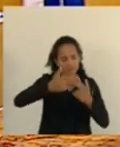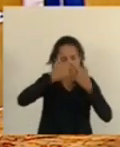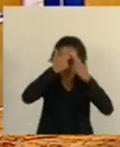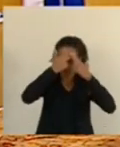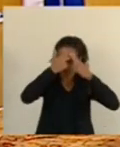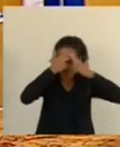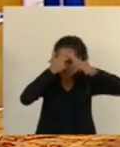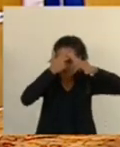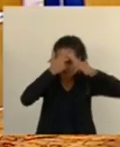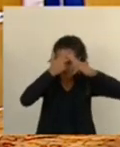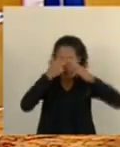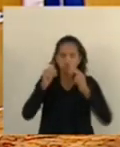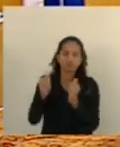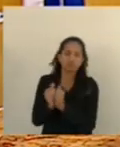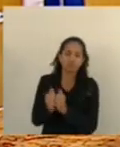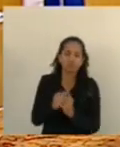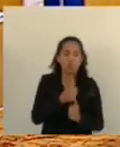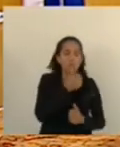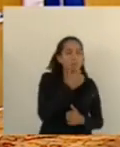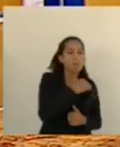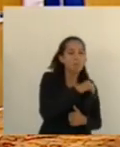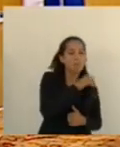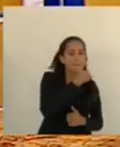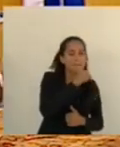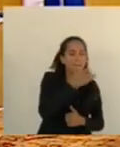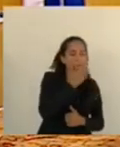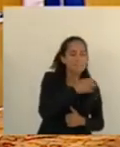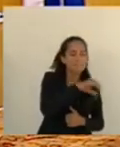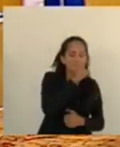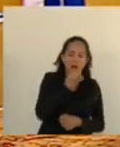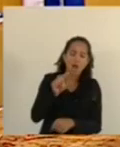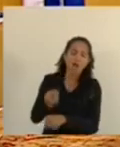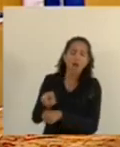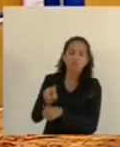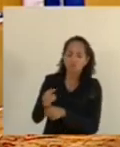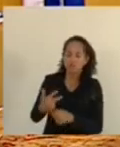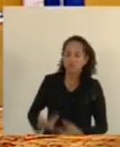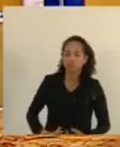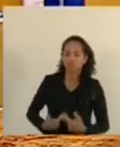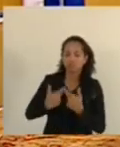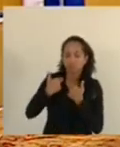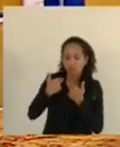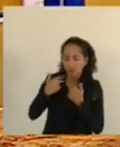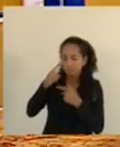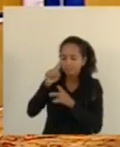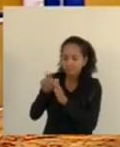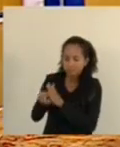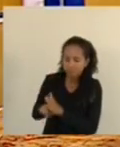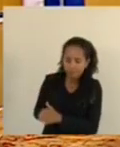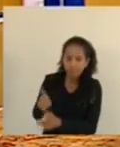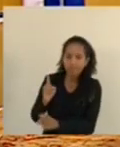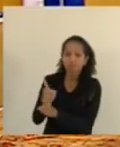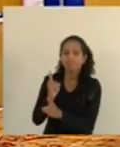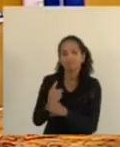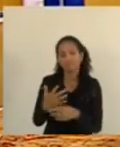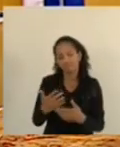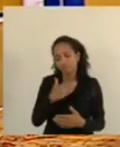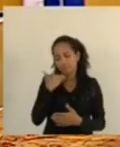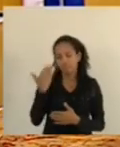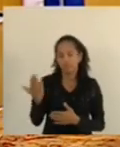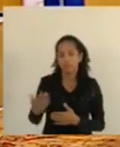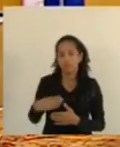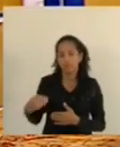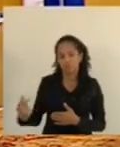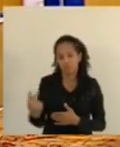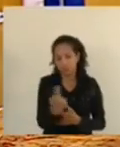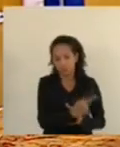dele, o pai, ajudando a fazer a necrópsia do próprio filho. Então, eu conclamo mais uma vez ao governo